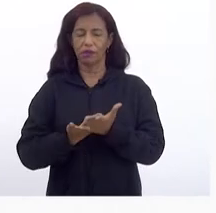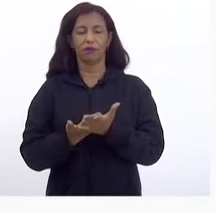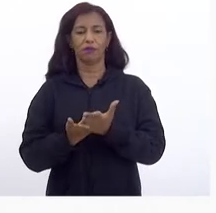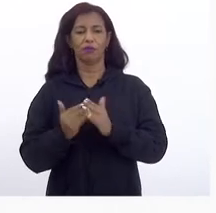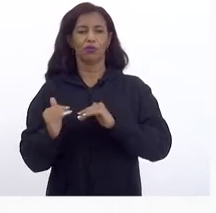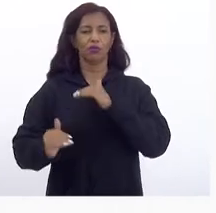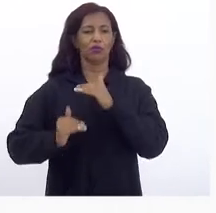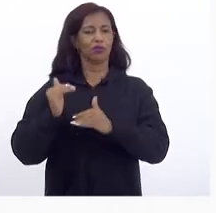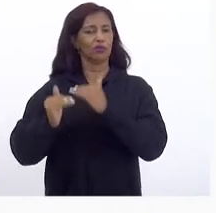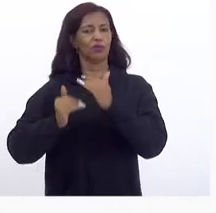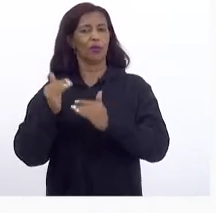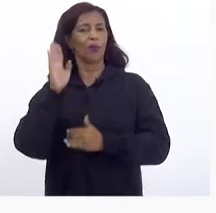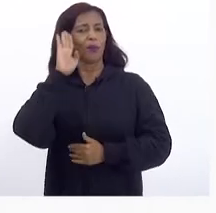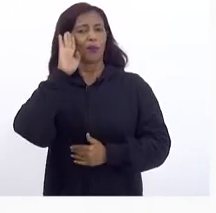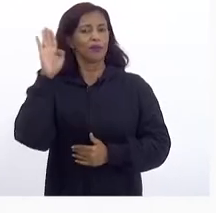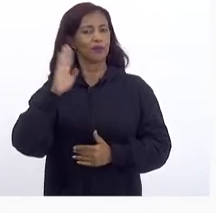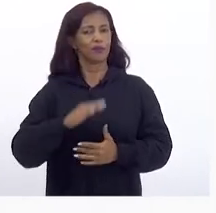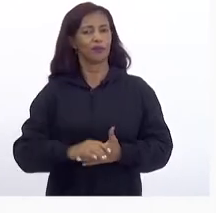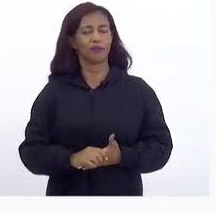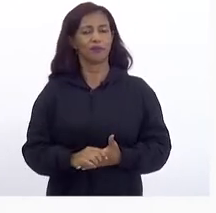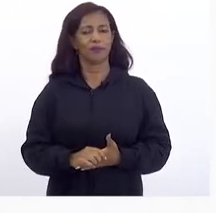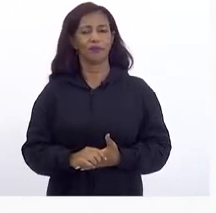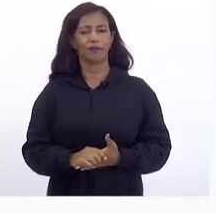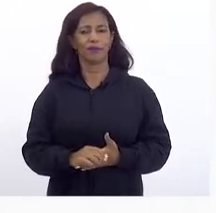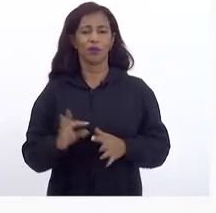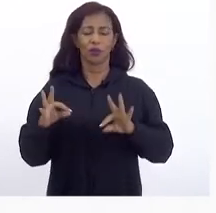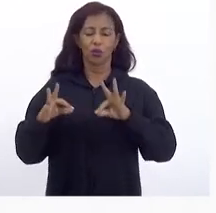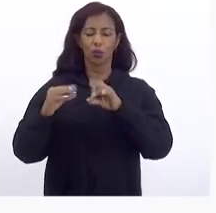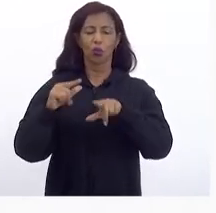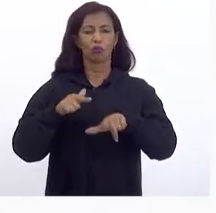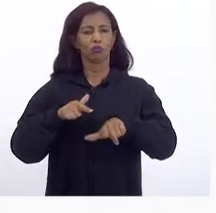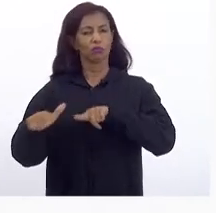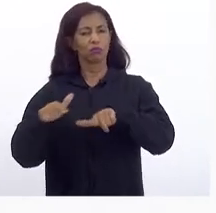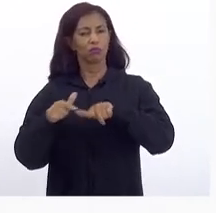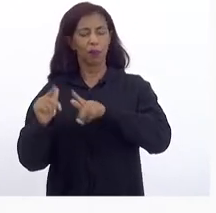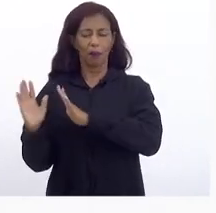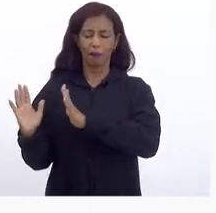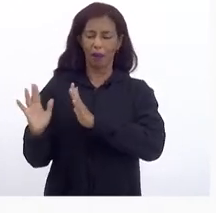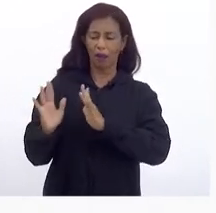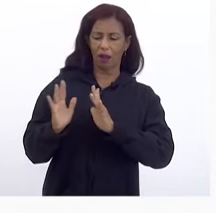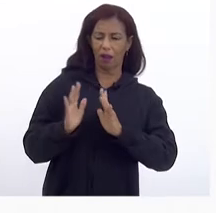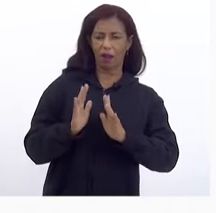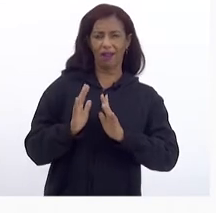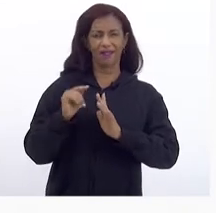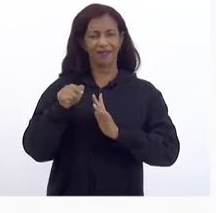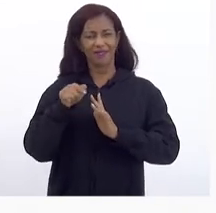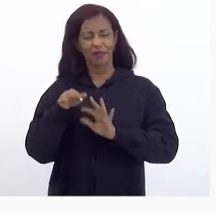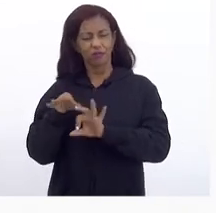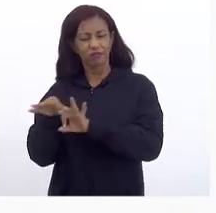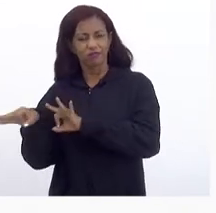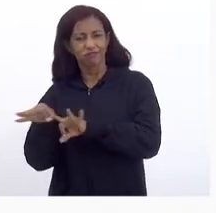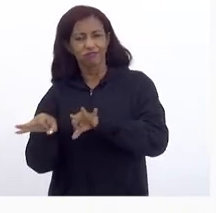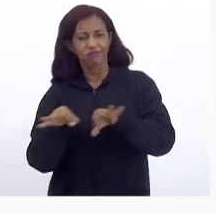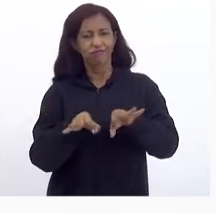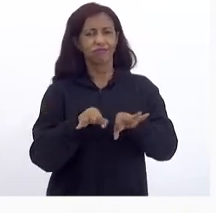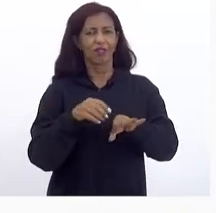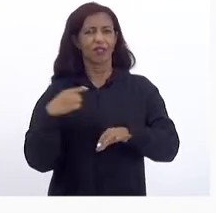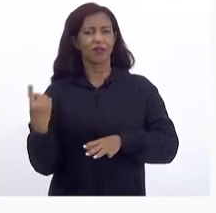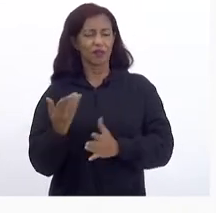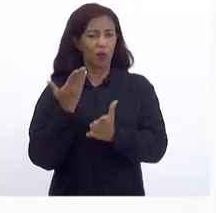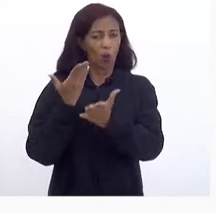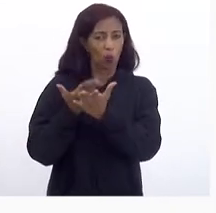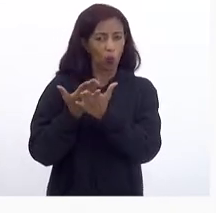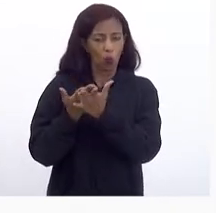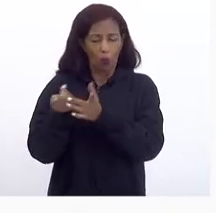No desenvolvimento Como princípio Todos os trabalhos Que nós Estamos fazendo Aqui E nós Fizemos um Estudo